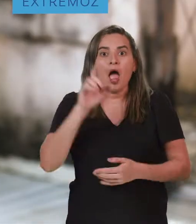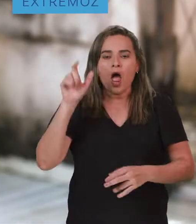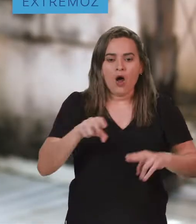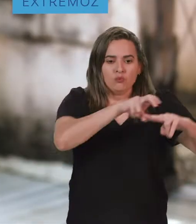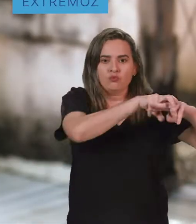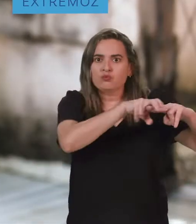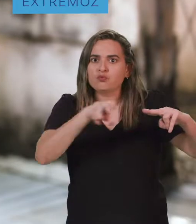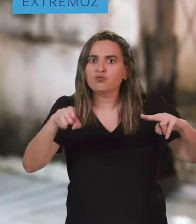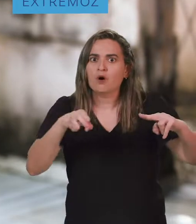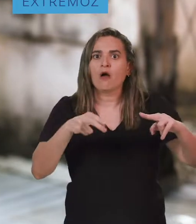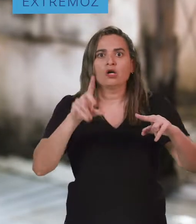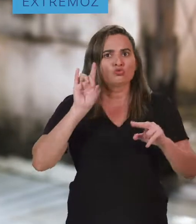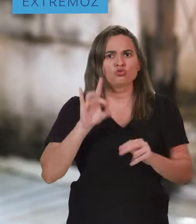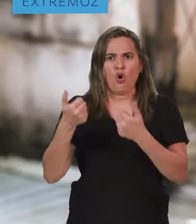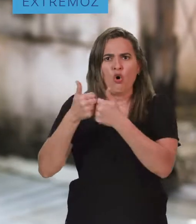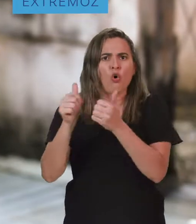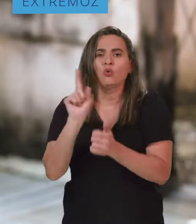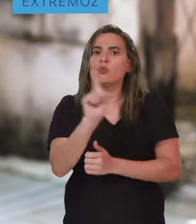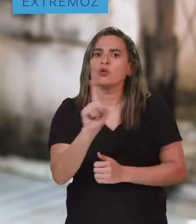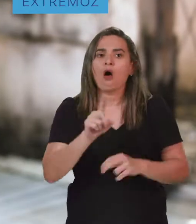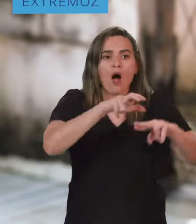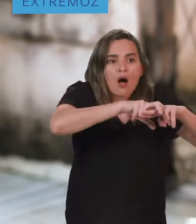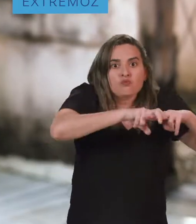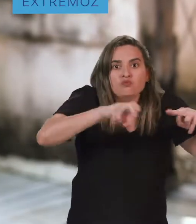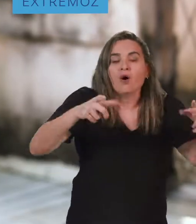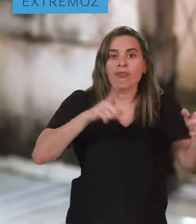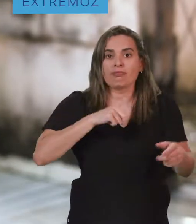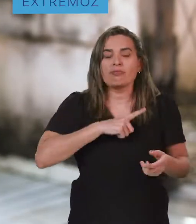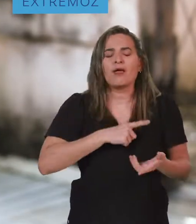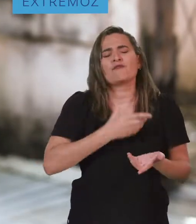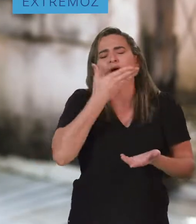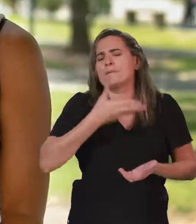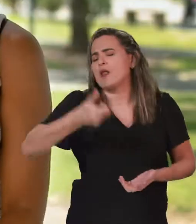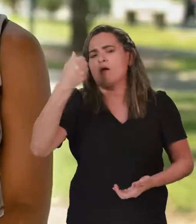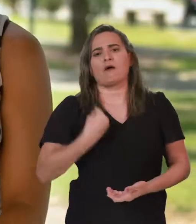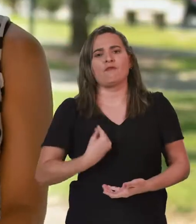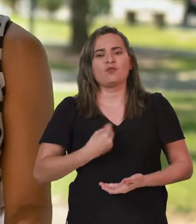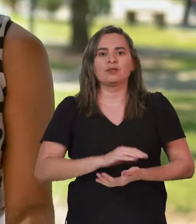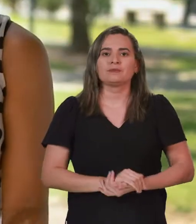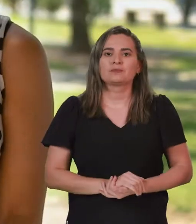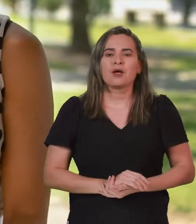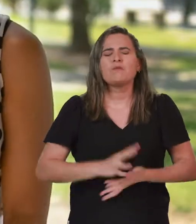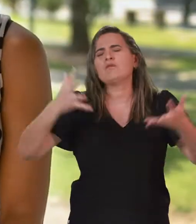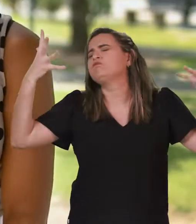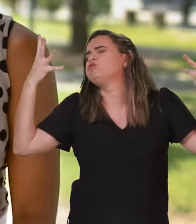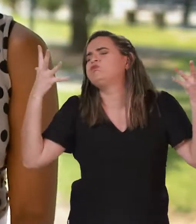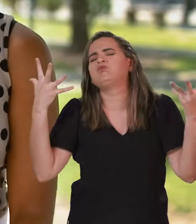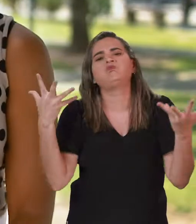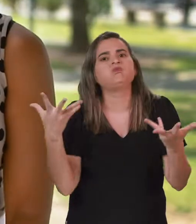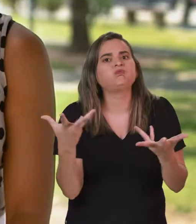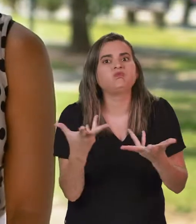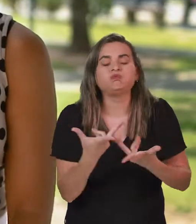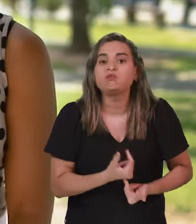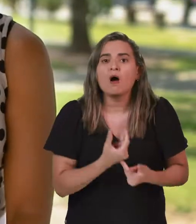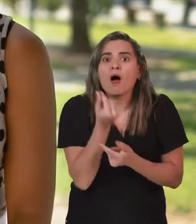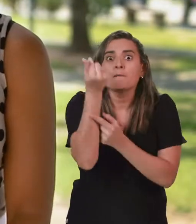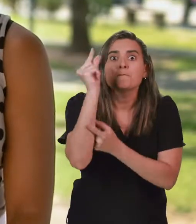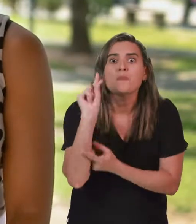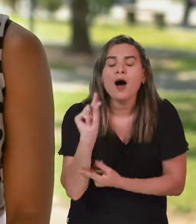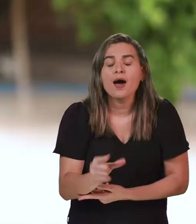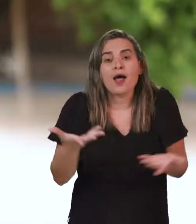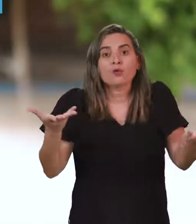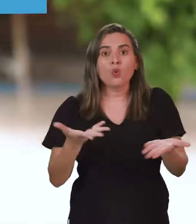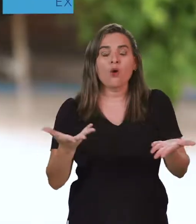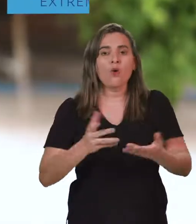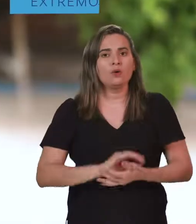de transporte para a população de Estremócio em geral vai beneficiar muito. Vai ser maravilhoso e o custo vai ser bem menos